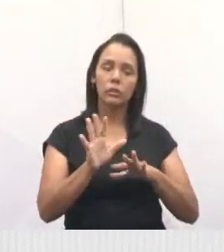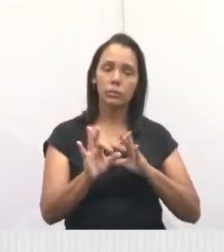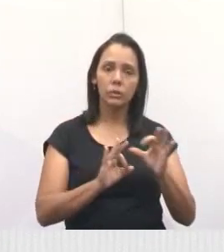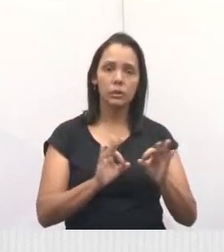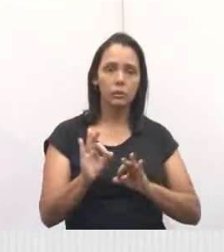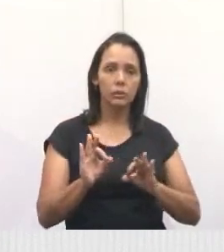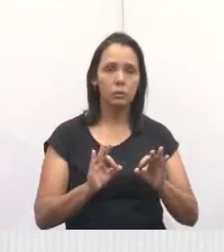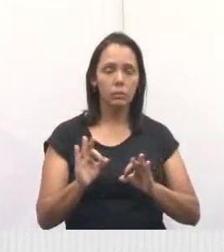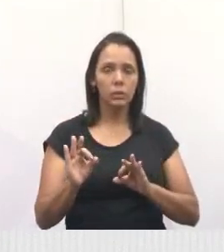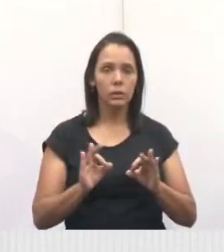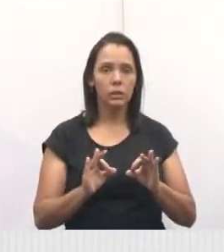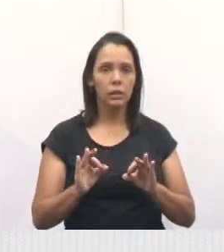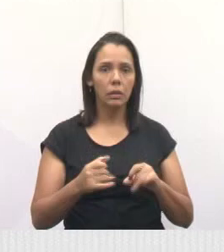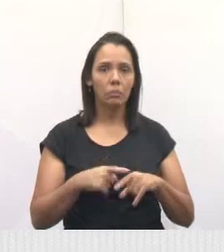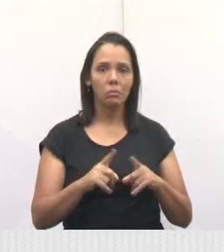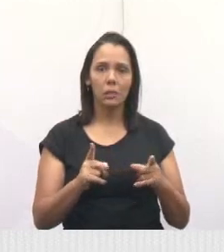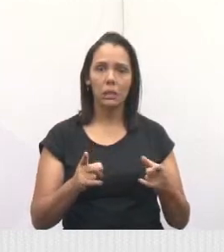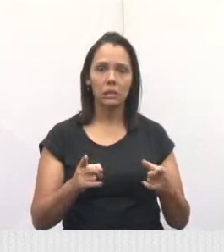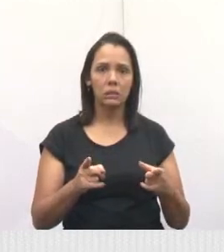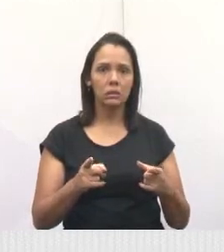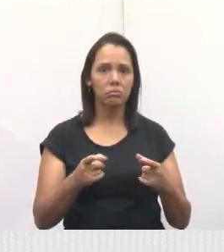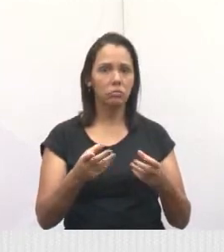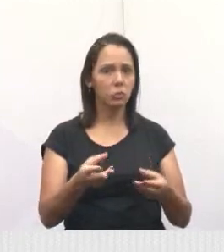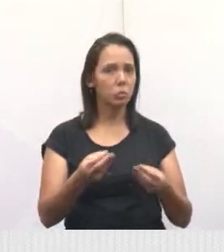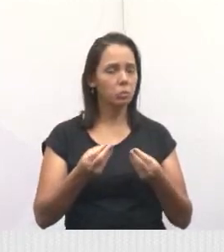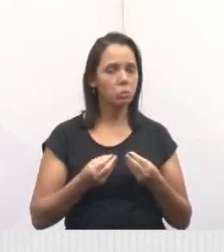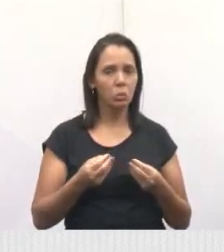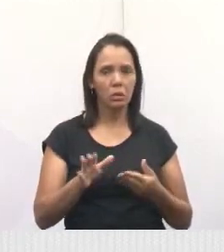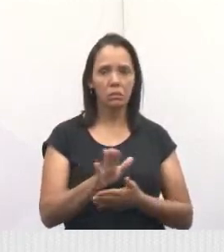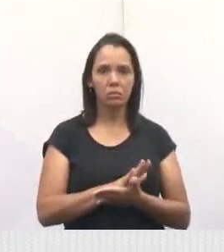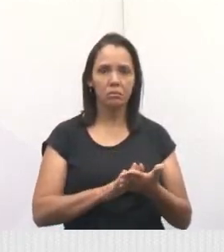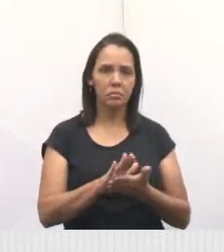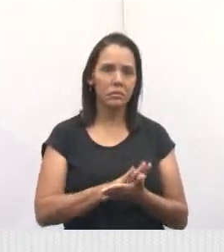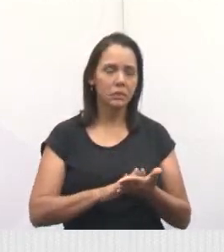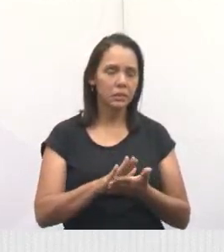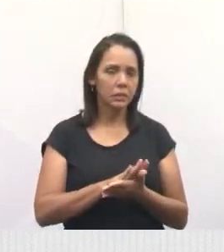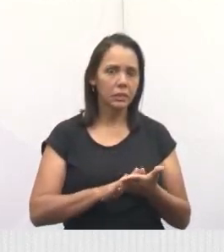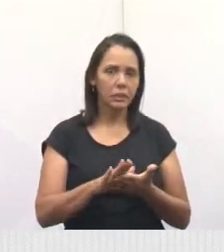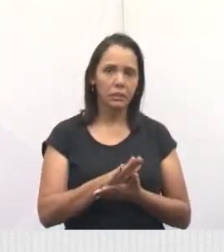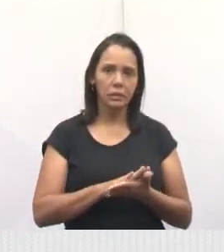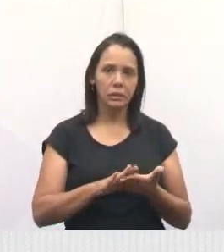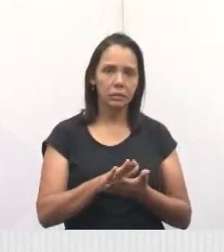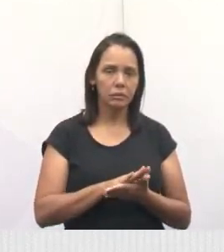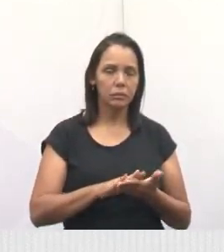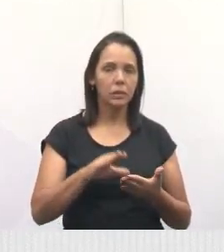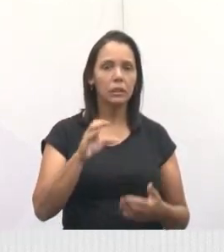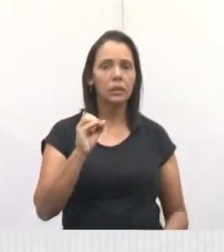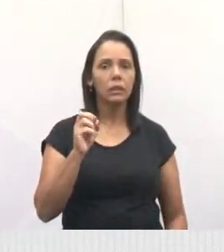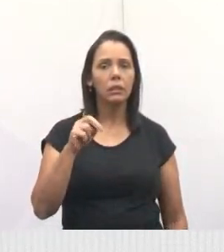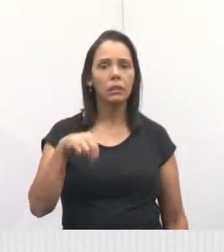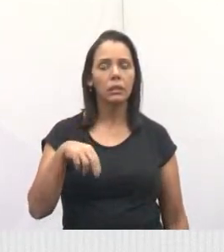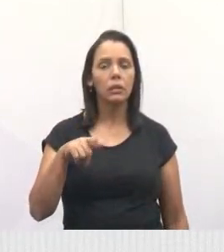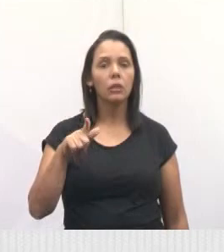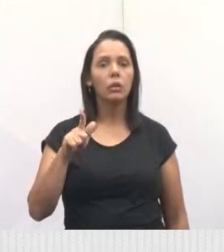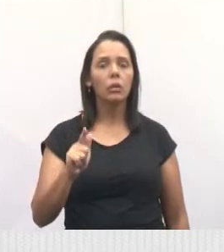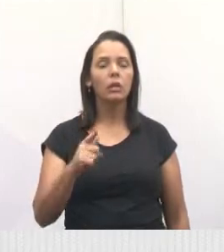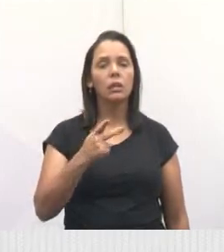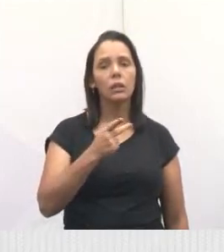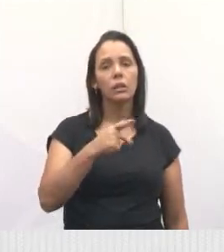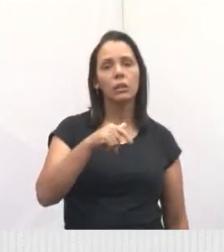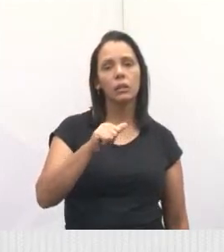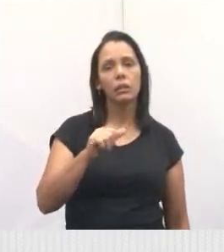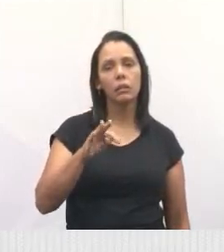não fizeram a mínima questão de doar nem 20 reais do próprio bolso para a ONG, que foi a